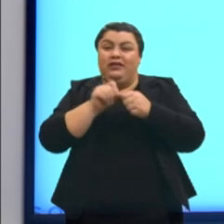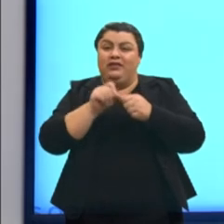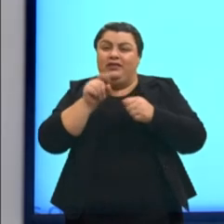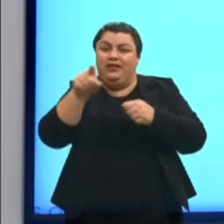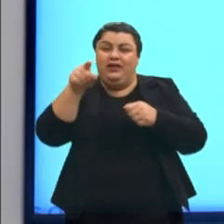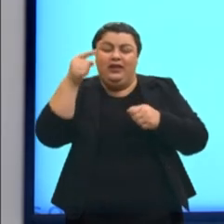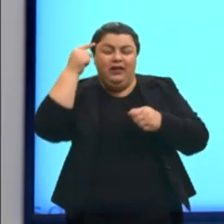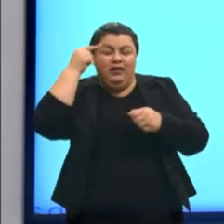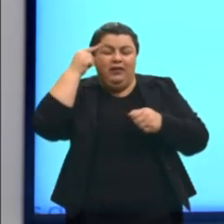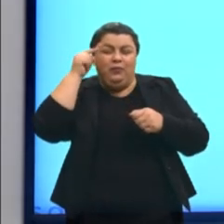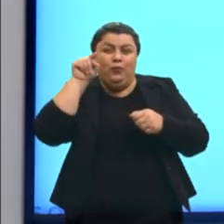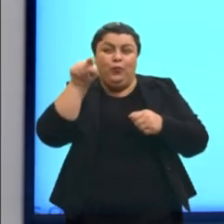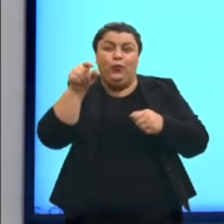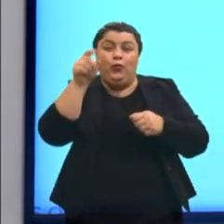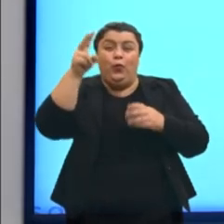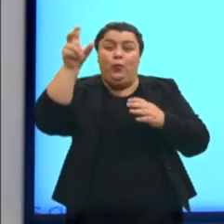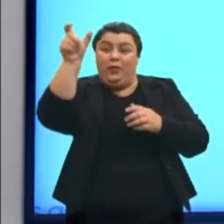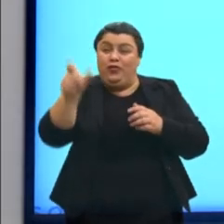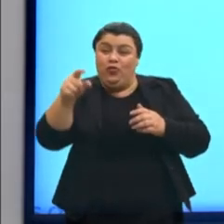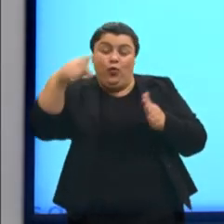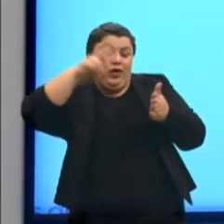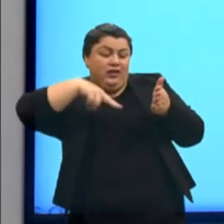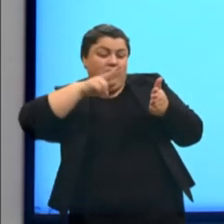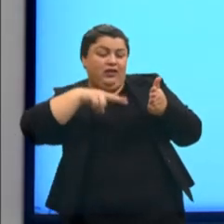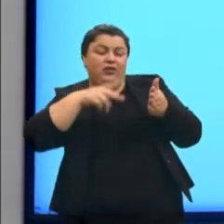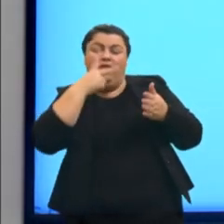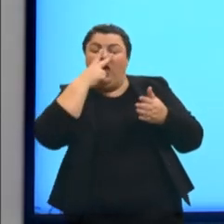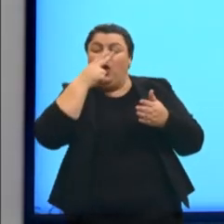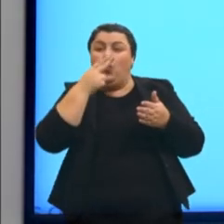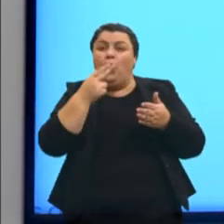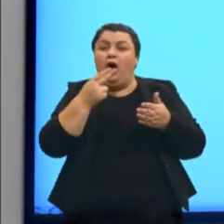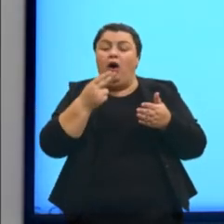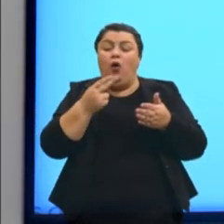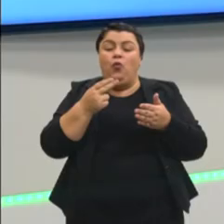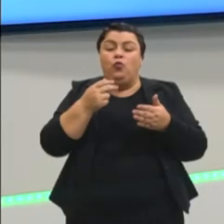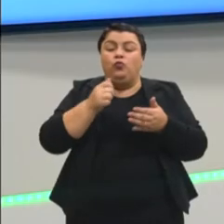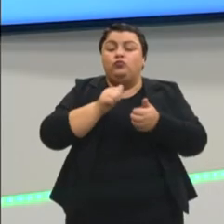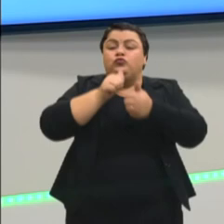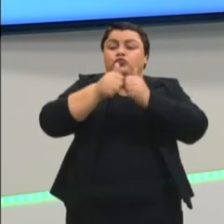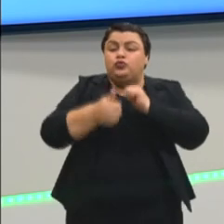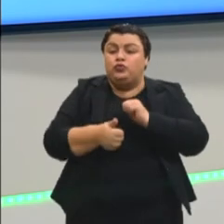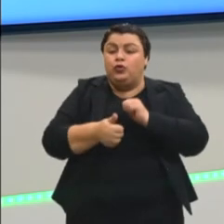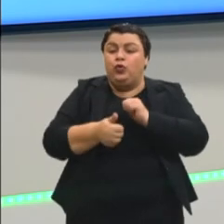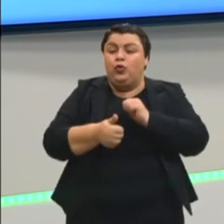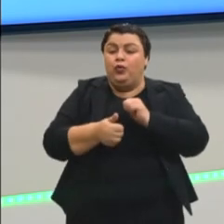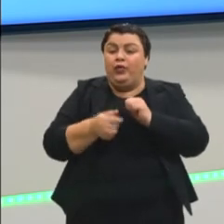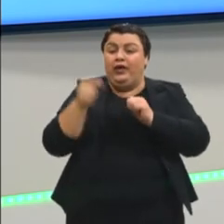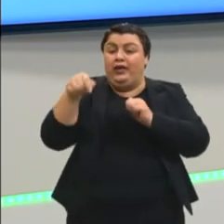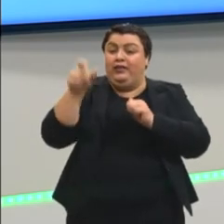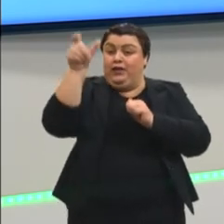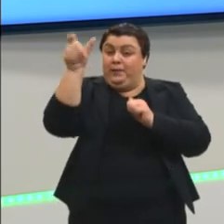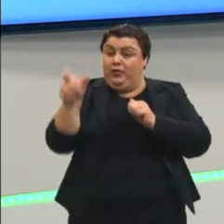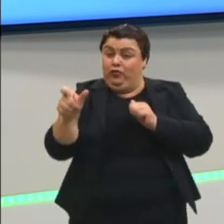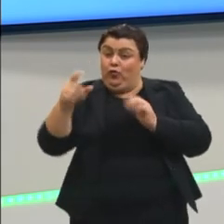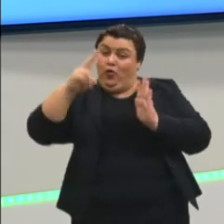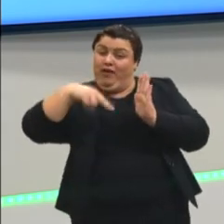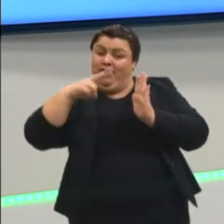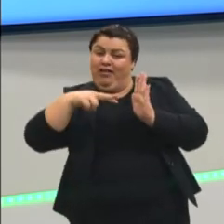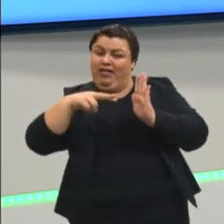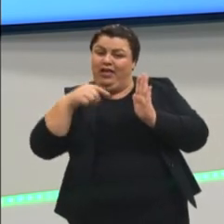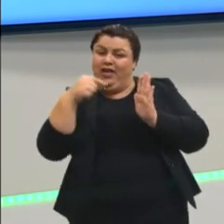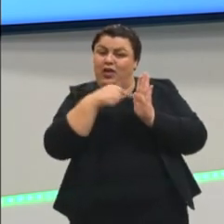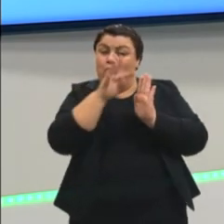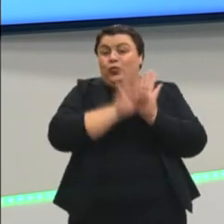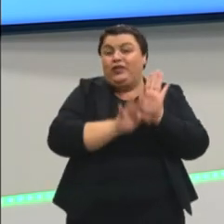como se a gente estivesse jogando um jogo de xadrez entre o leitor e o texto. Eu vou ali mexendo